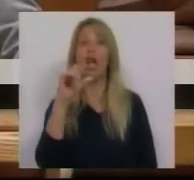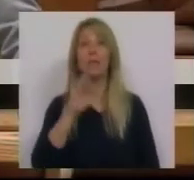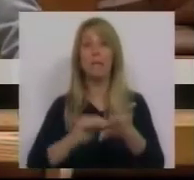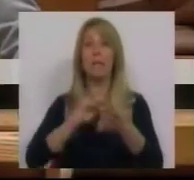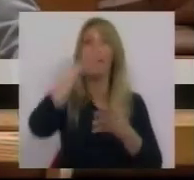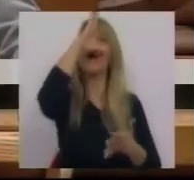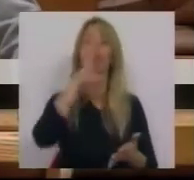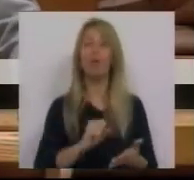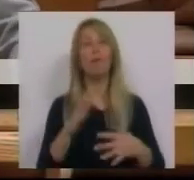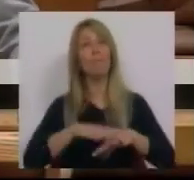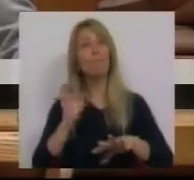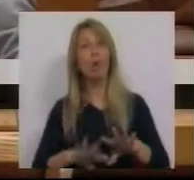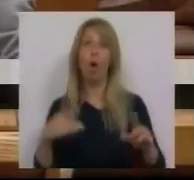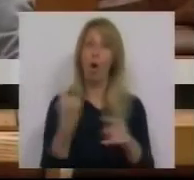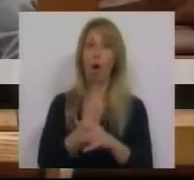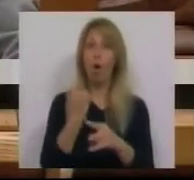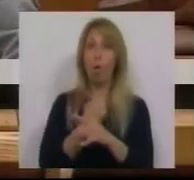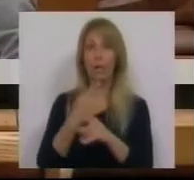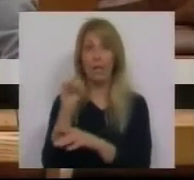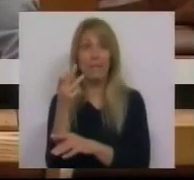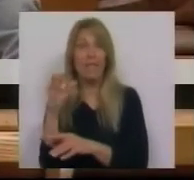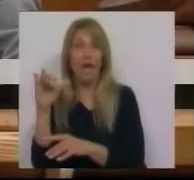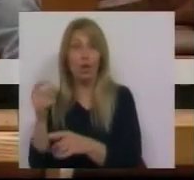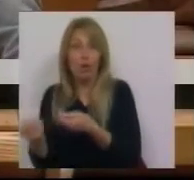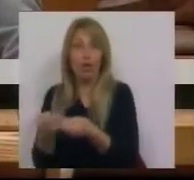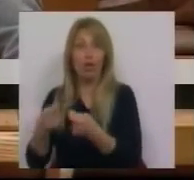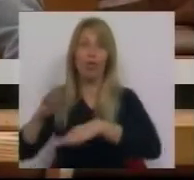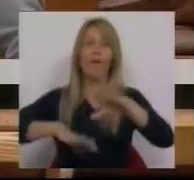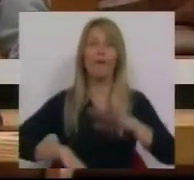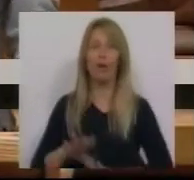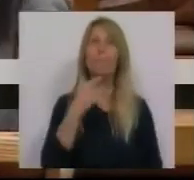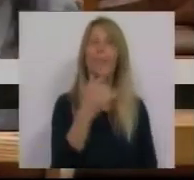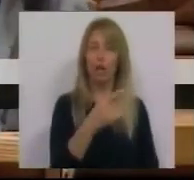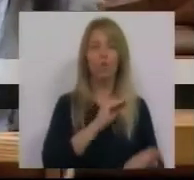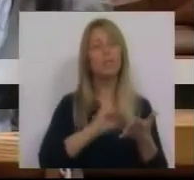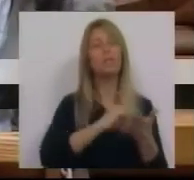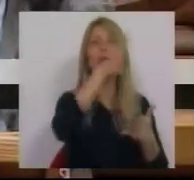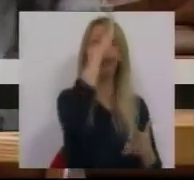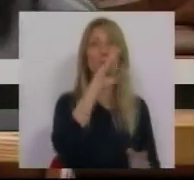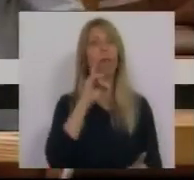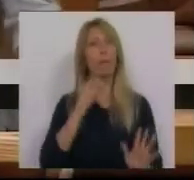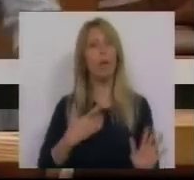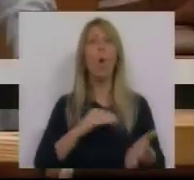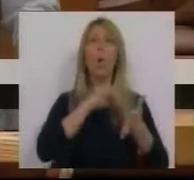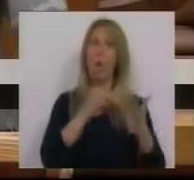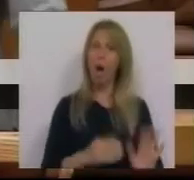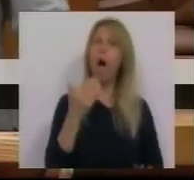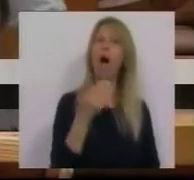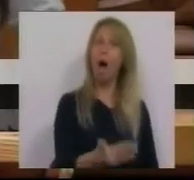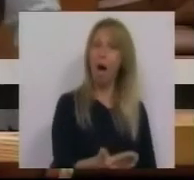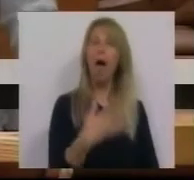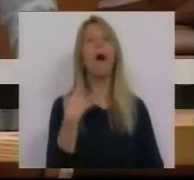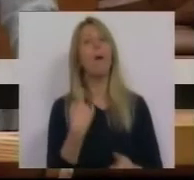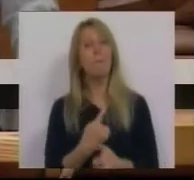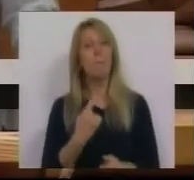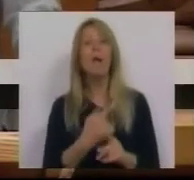financeiras do Sérgio Monteiro, gestor. Diz o Secretário do Estado, em sua defesa, que o contrato existe e não desmento que o